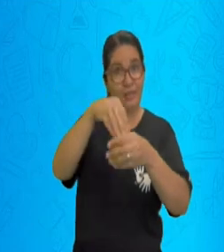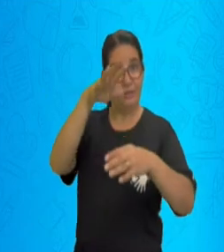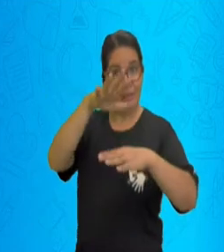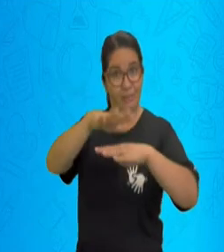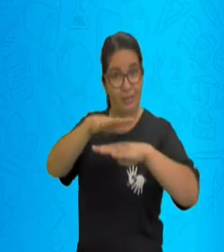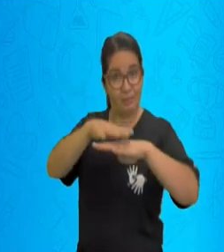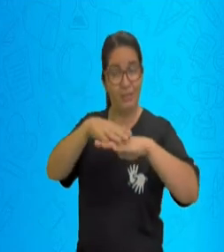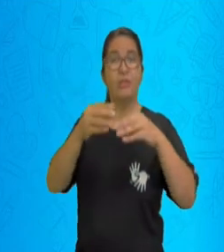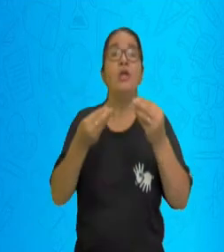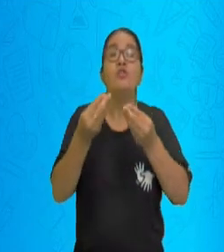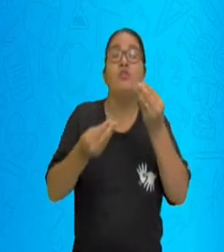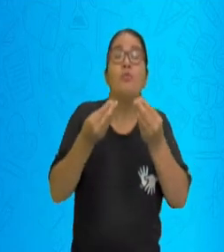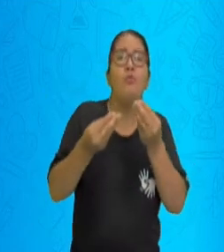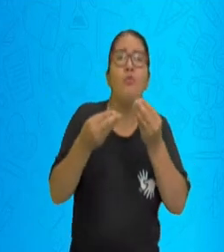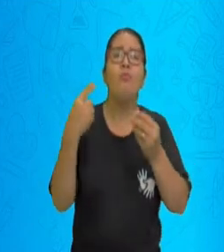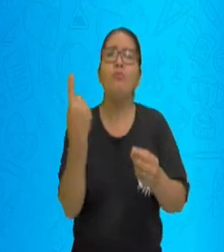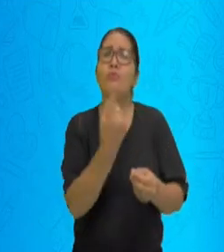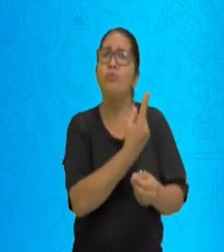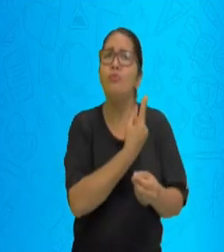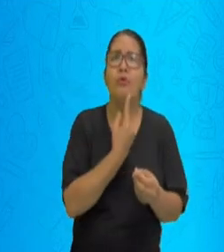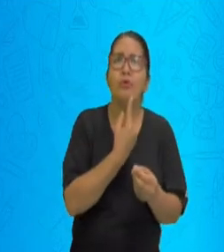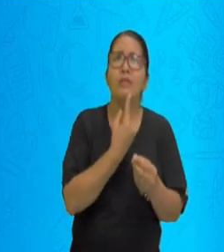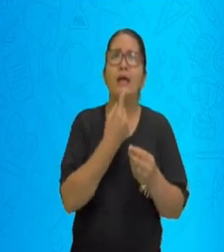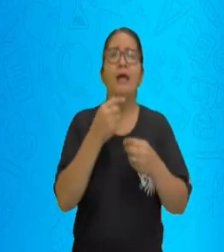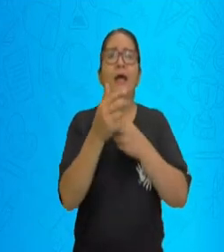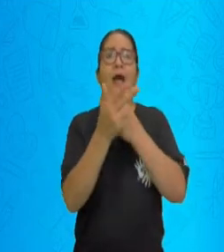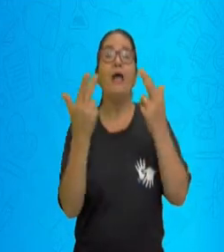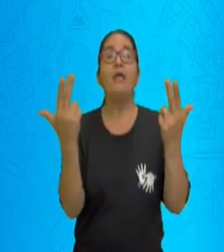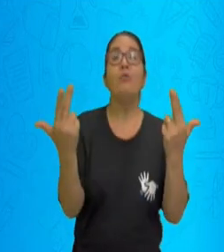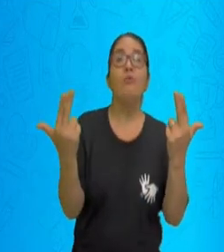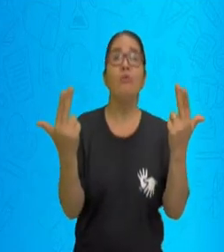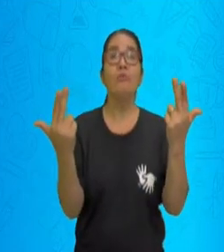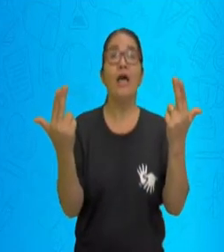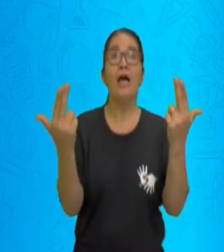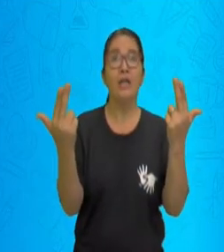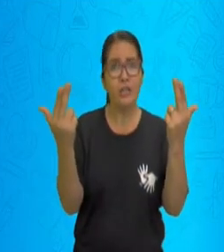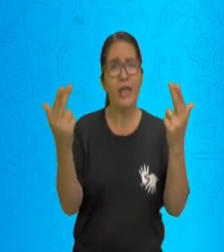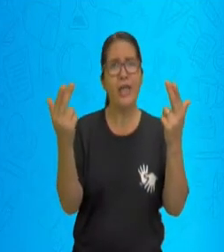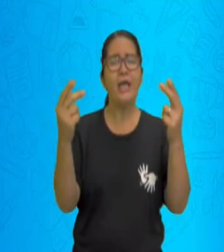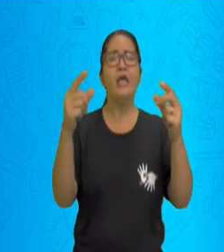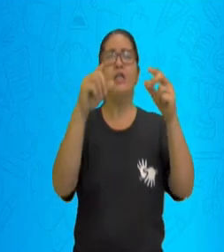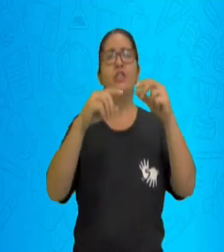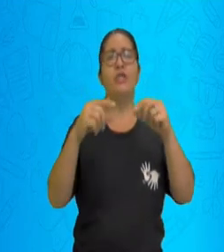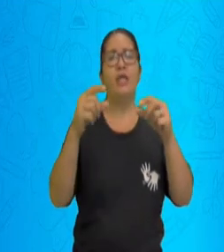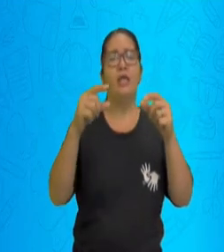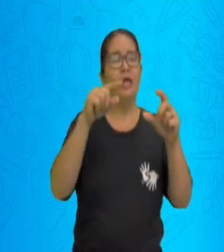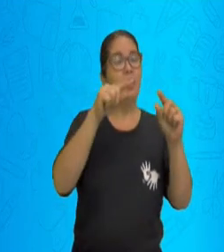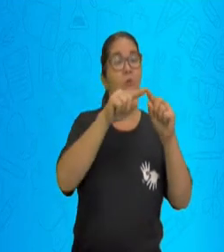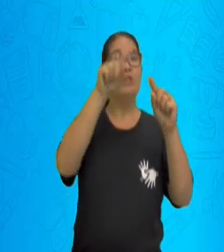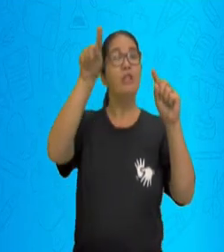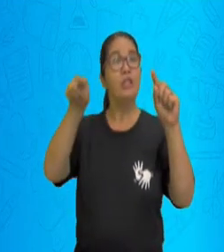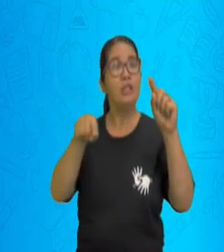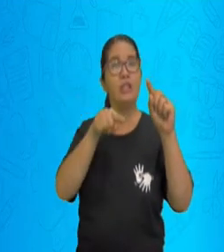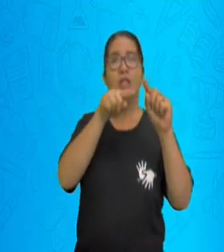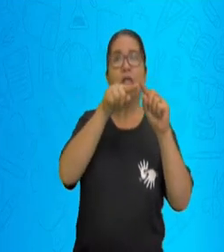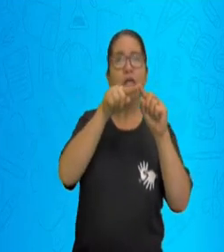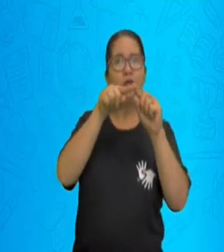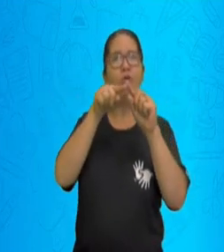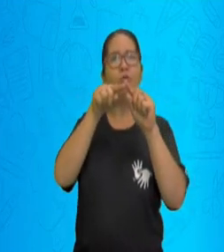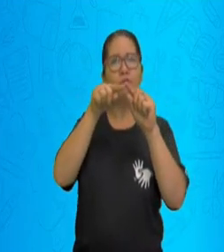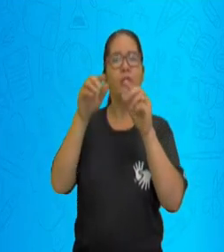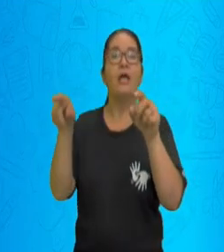de comparar igualdades entre círculos, tamanhos, coisas e objetos. Então nós vamos